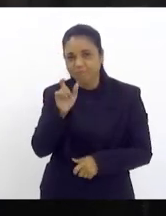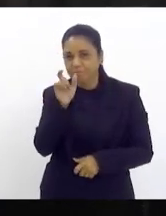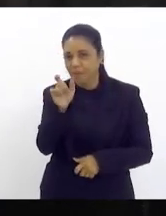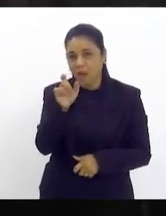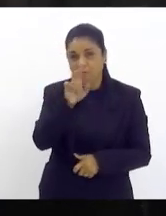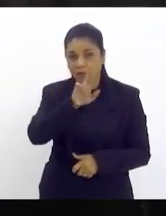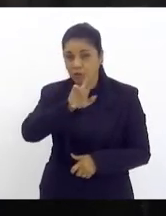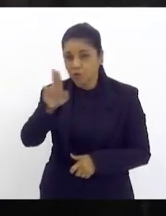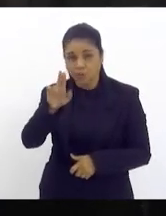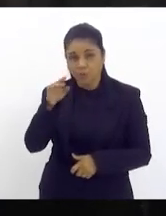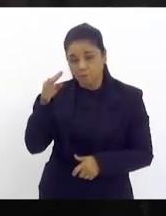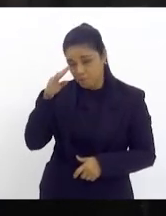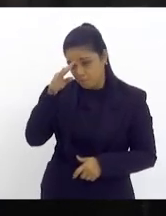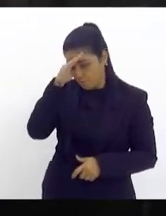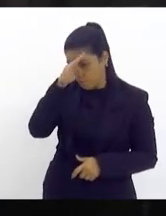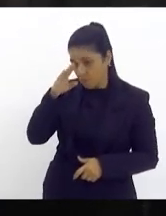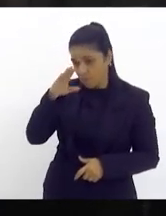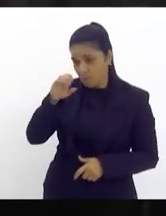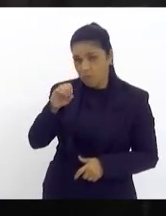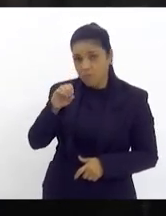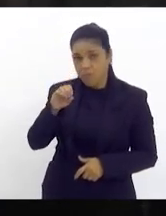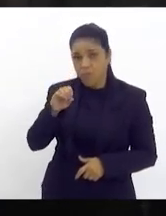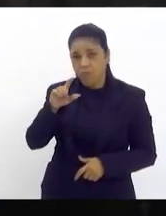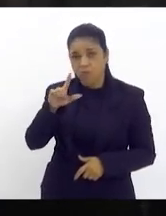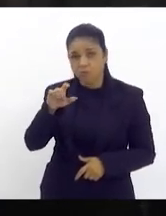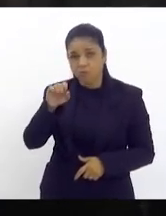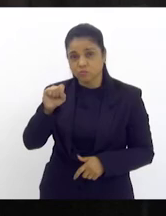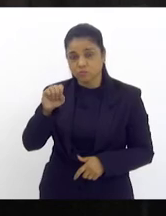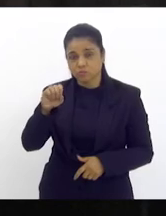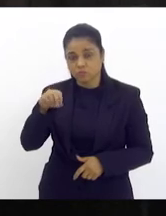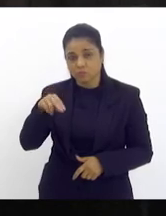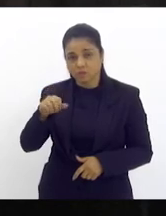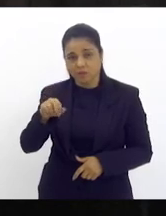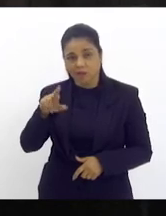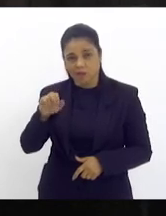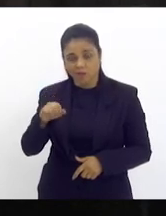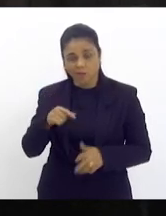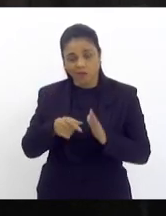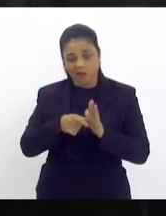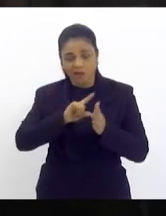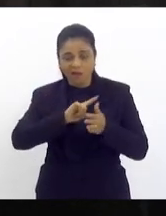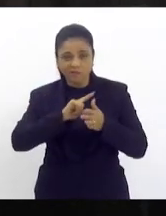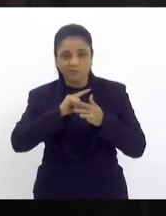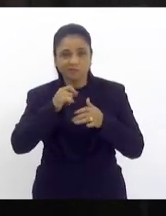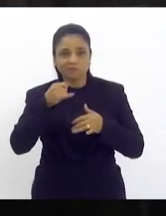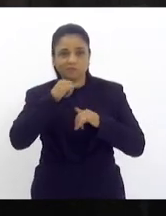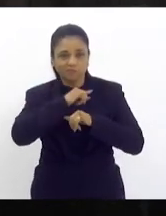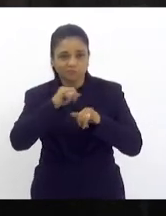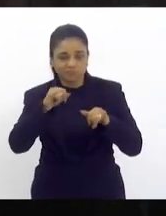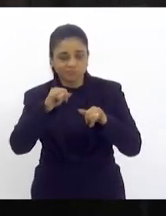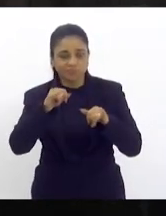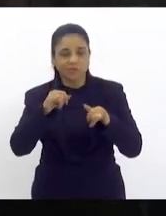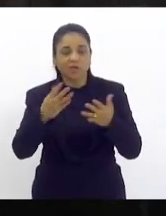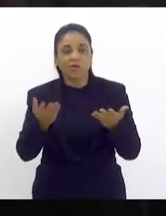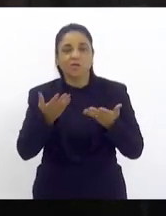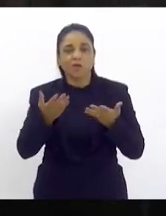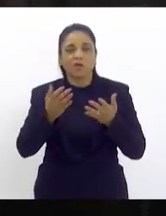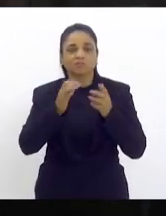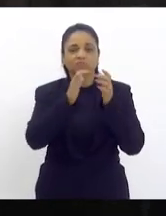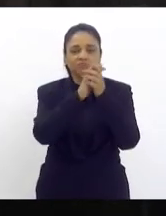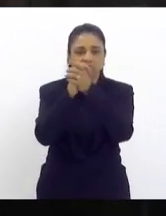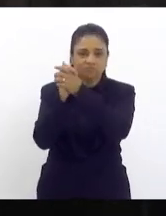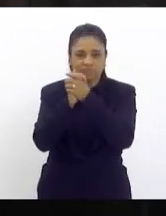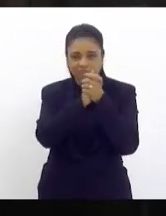antes de falar desse ser quero fazer um link e saudar os profissionais de